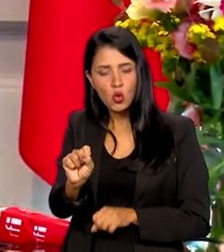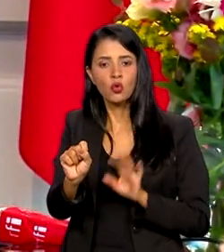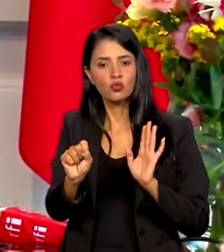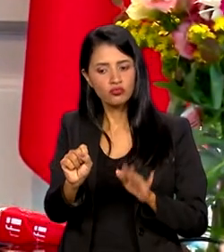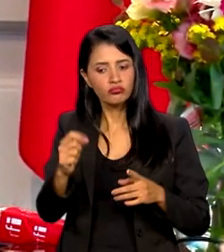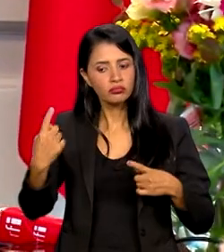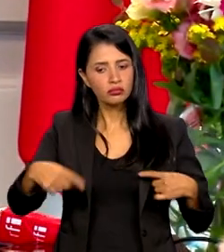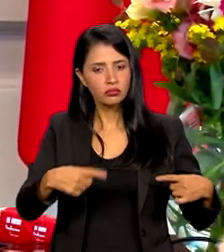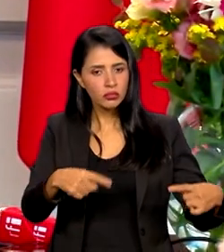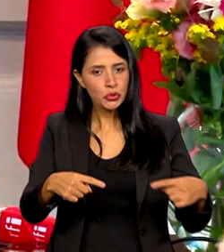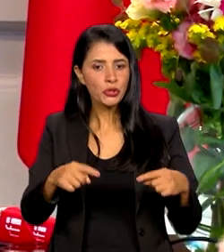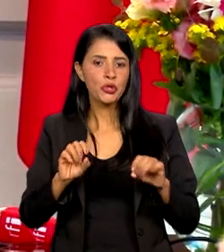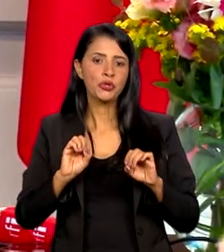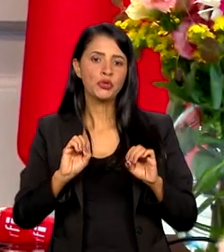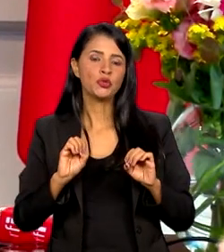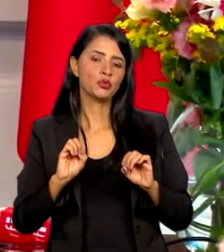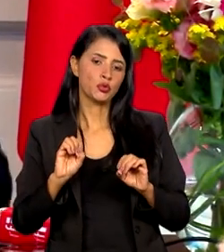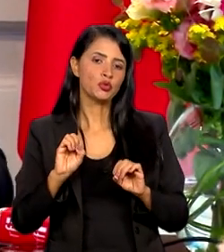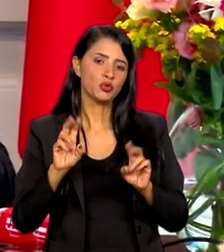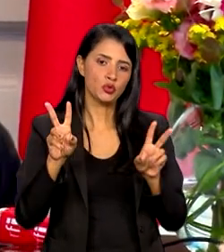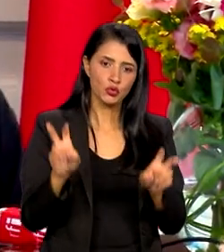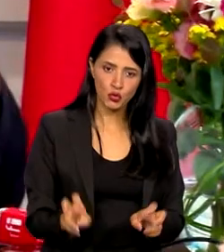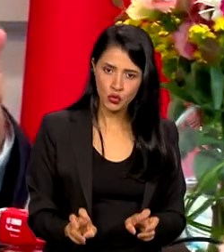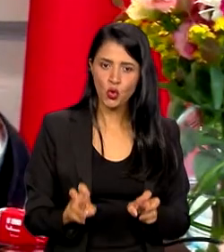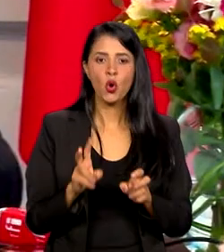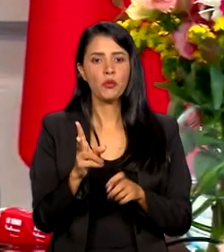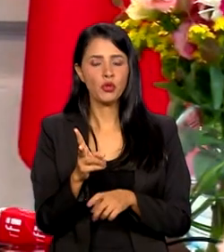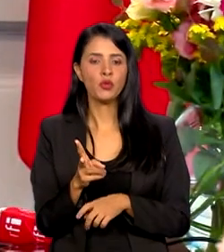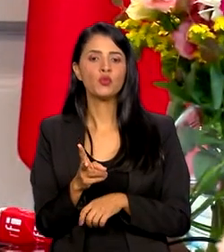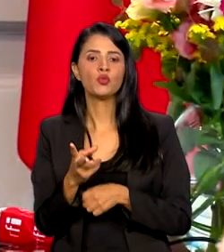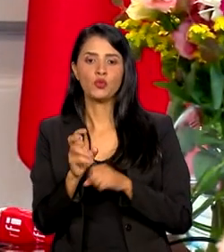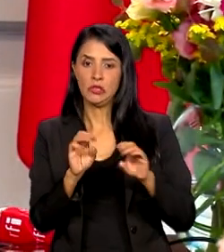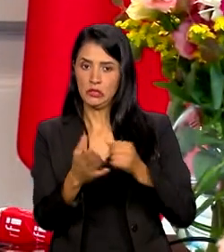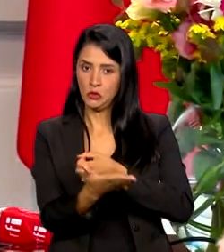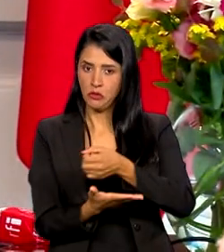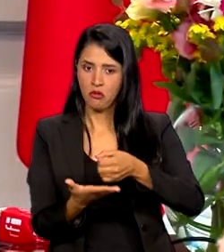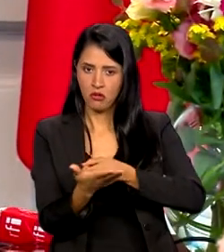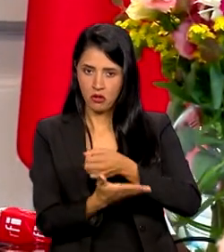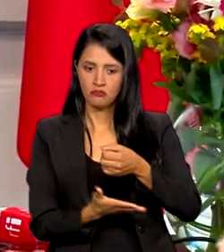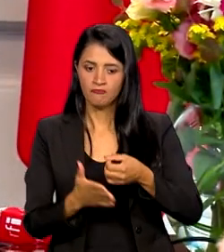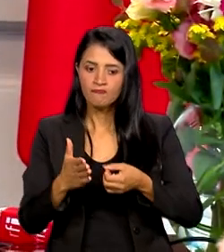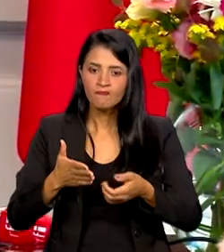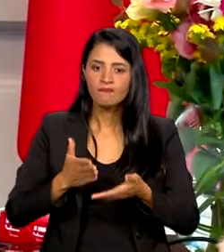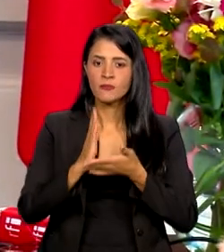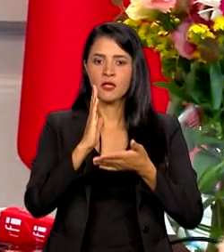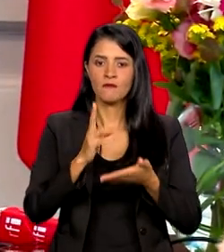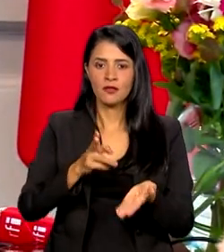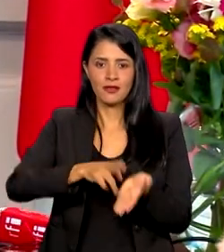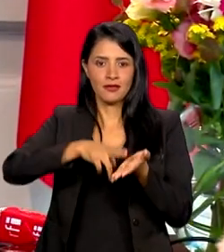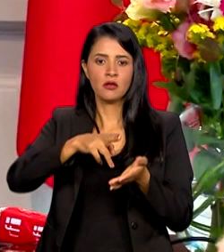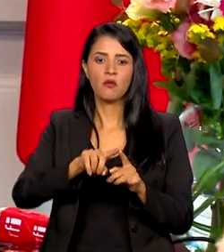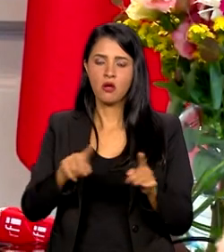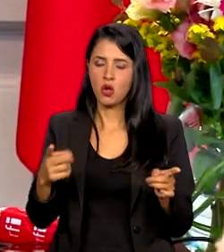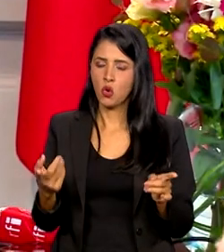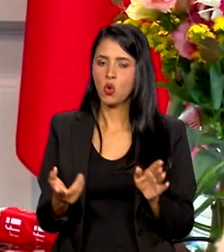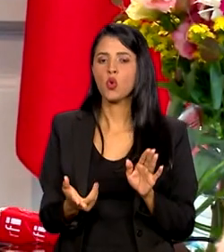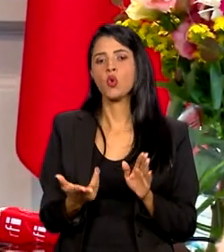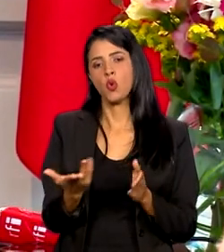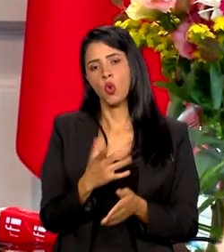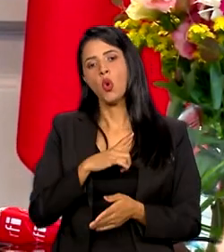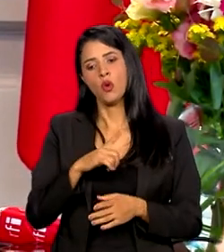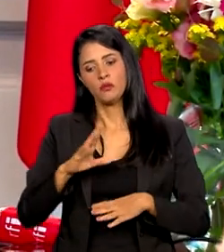do ensino básico. Então, agora nós queremos iniciar um processo também de... Eu sei qual é a burocracia